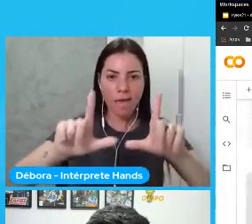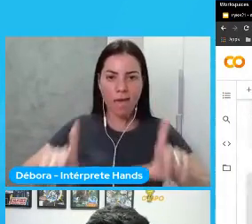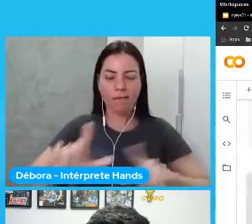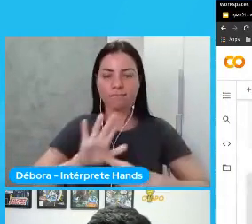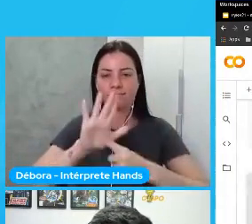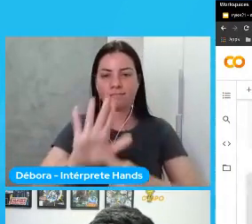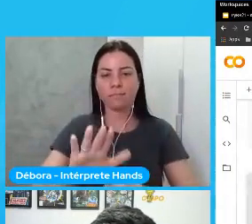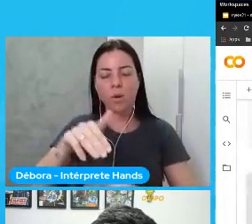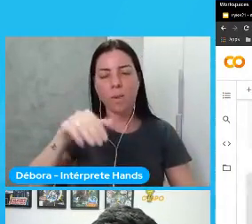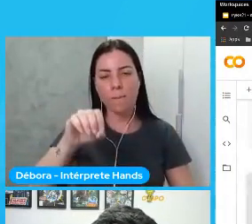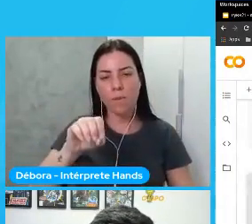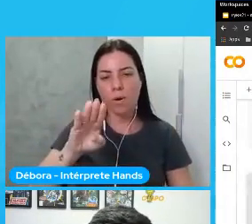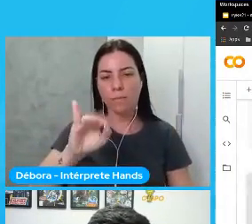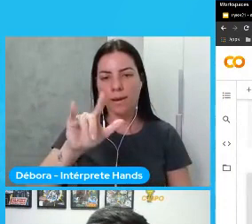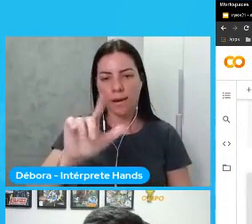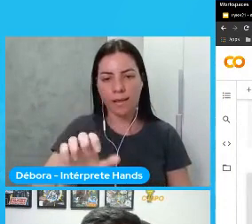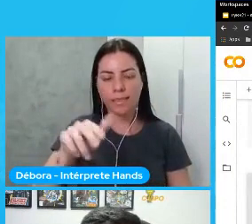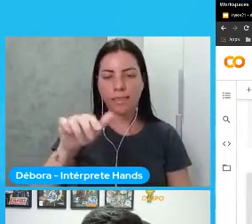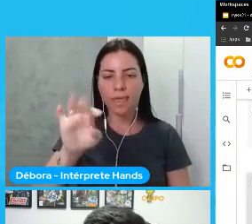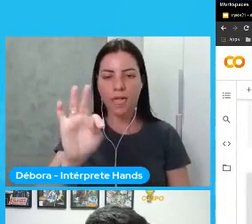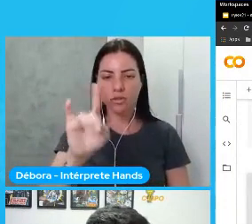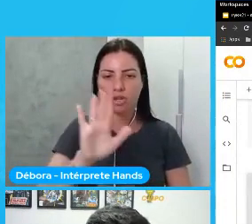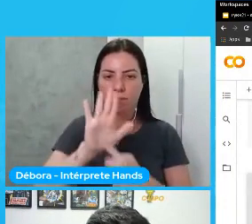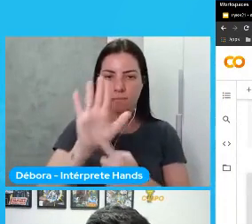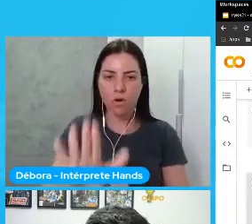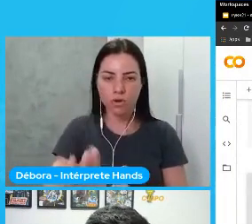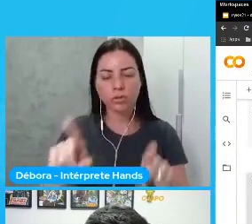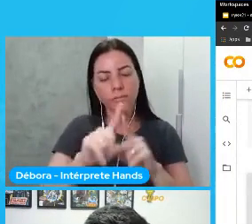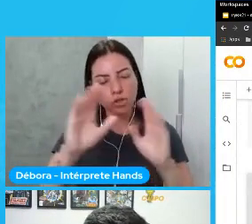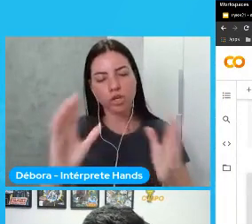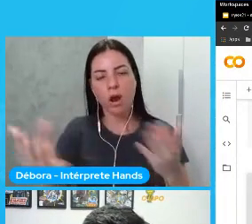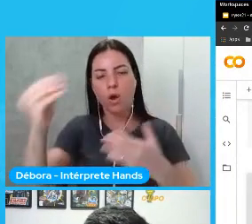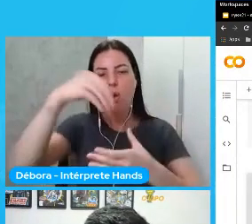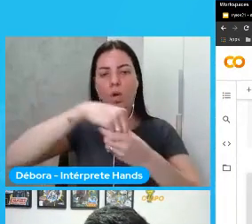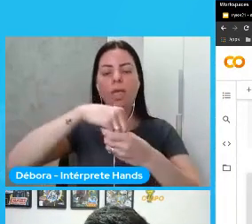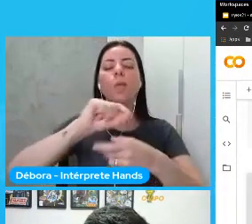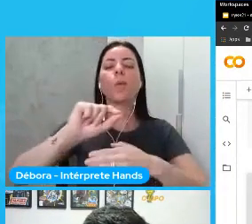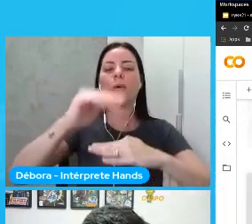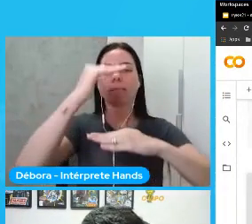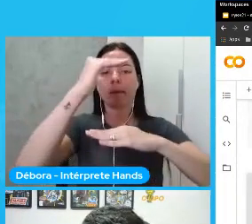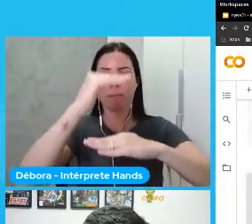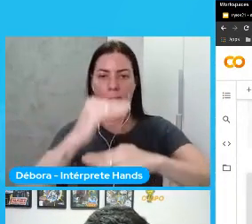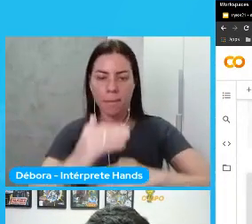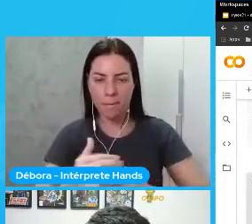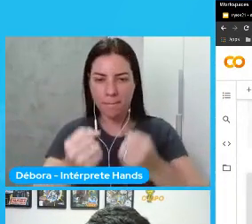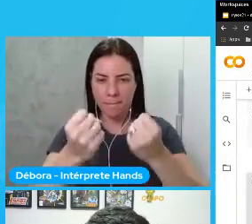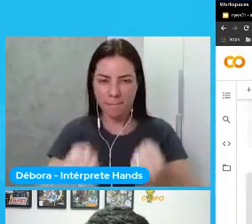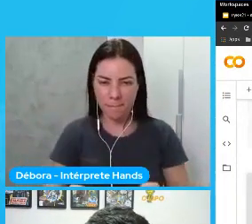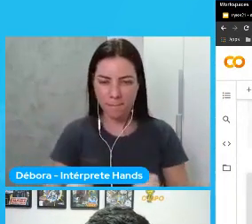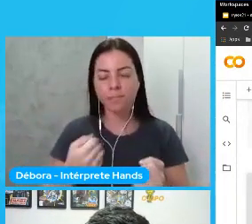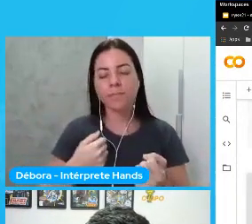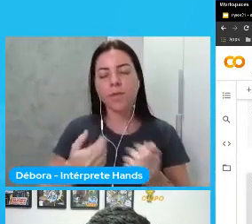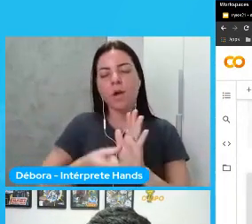MobileNet gera e coloquei algumas camadinhas densas que aí como eu mostrei ali na apresentação